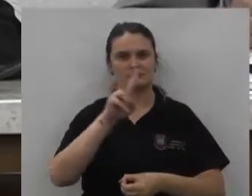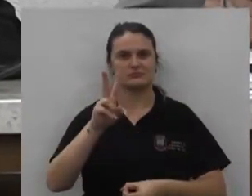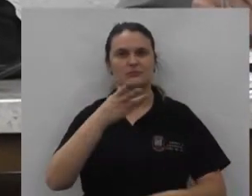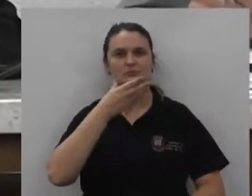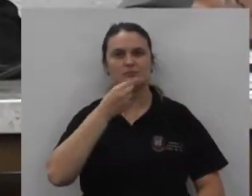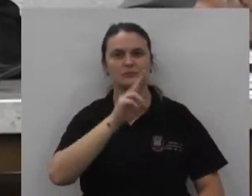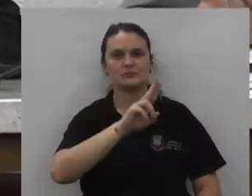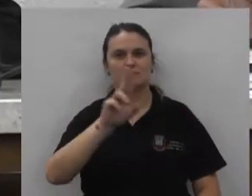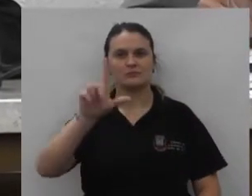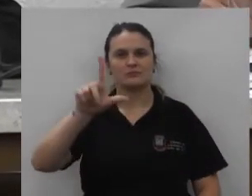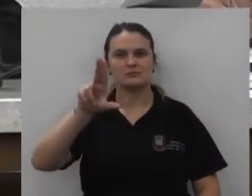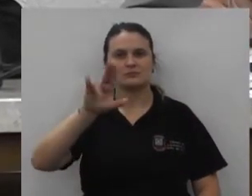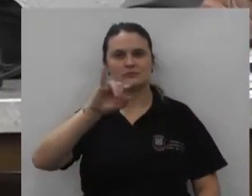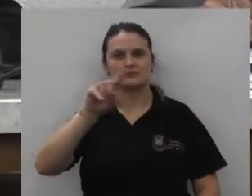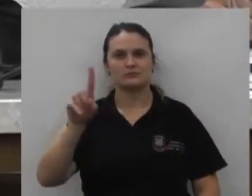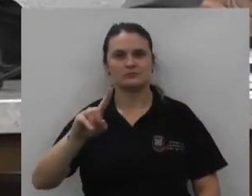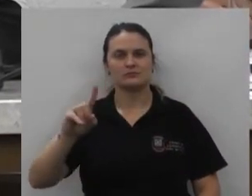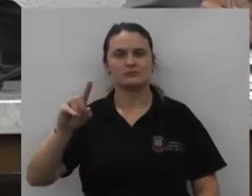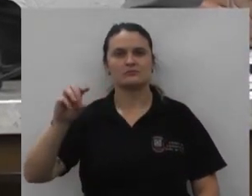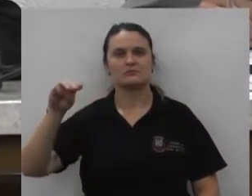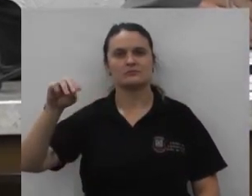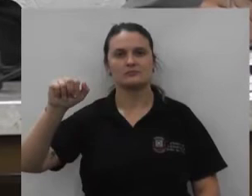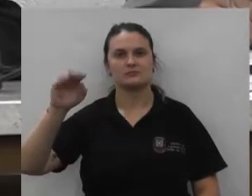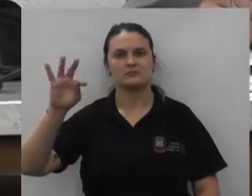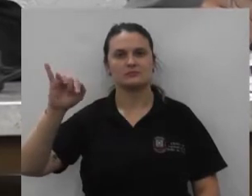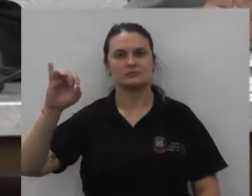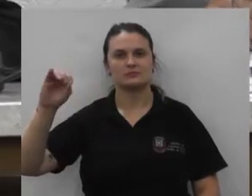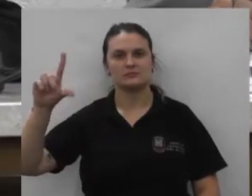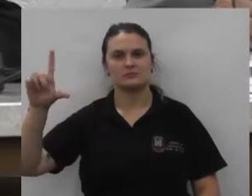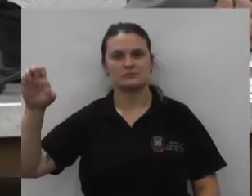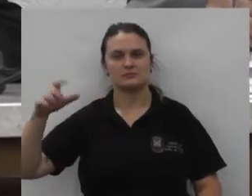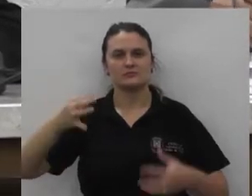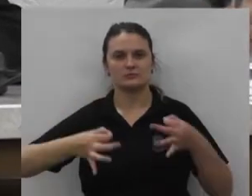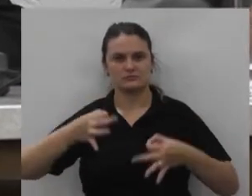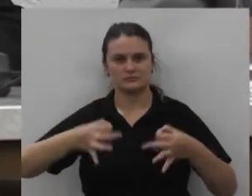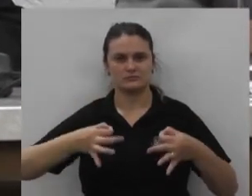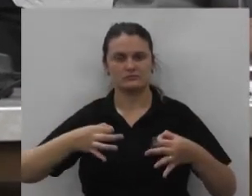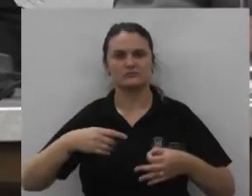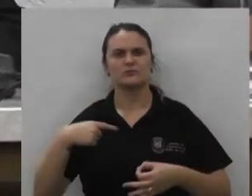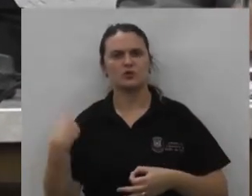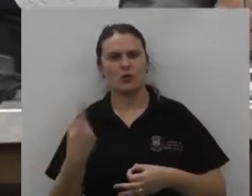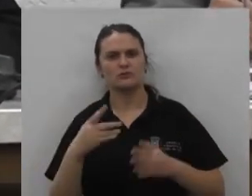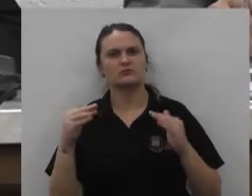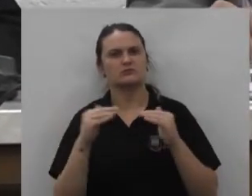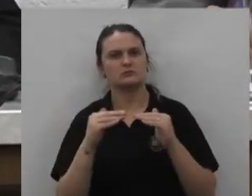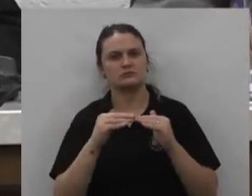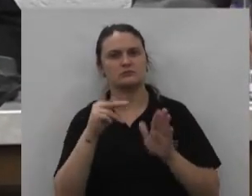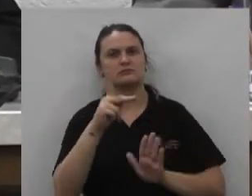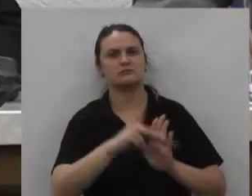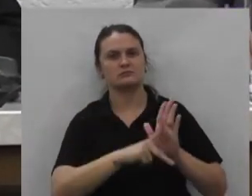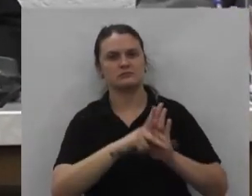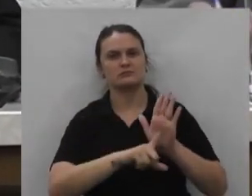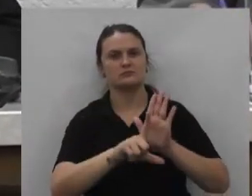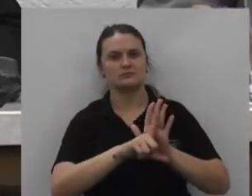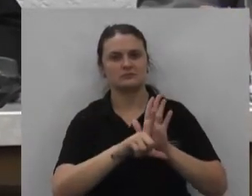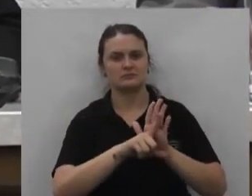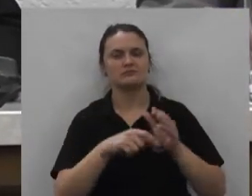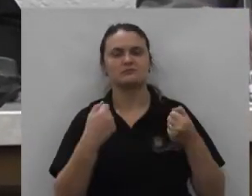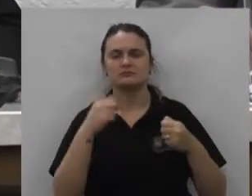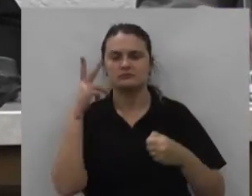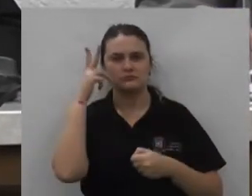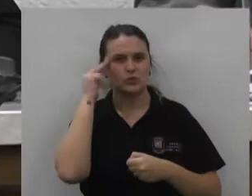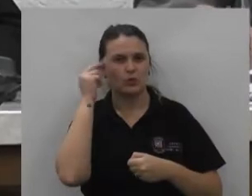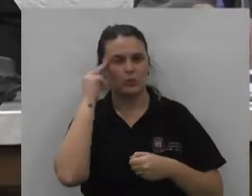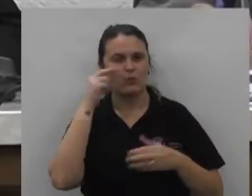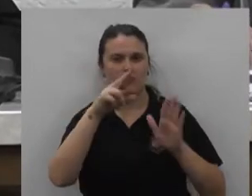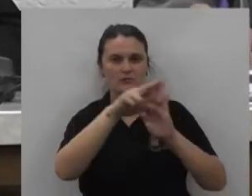Luiz Carlos Eduardo Machioli Cocani fundamentação somos de parecer favorável ao projeto em questão devendo mesmo